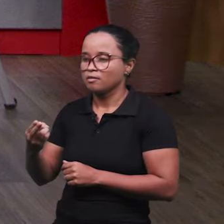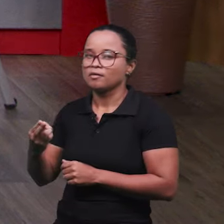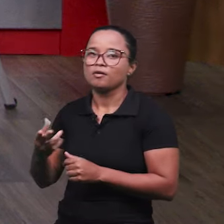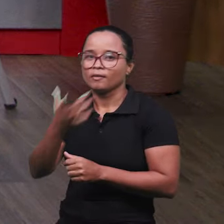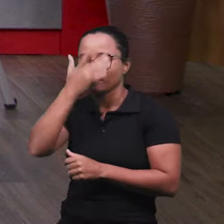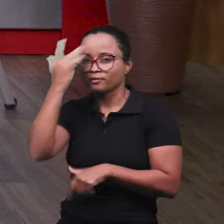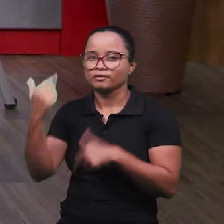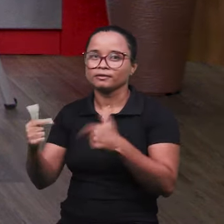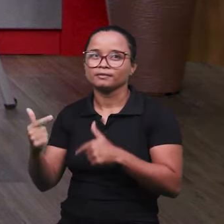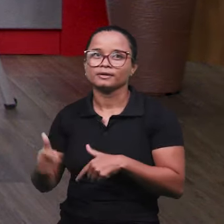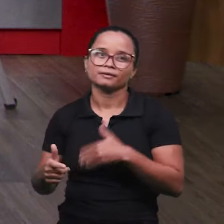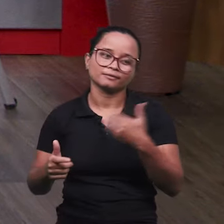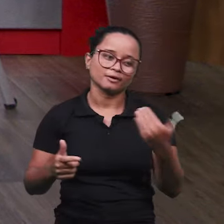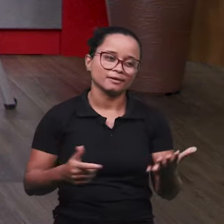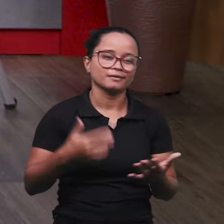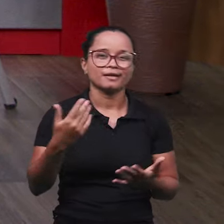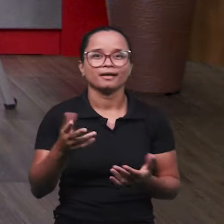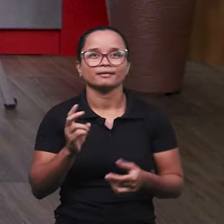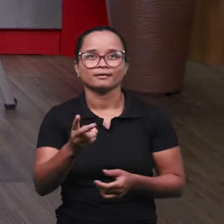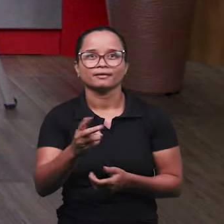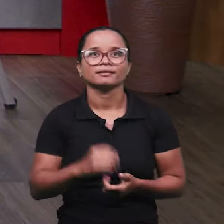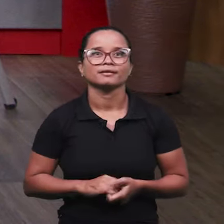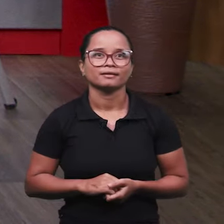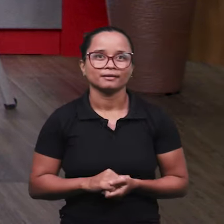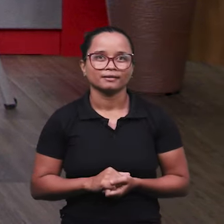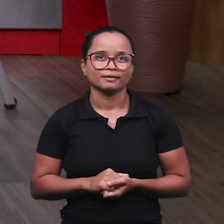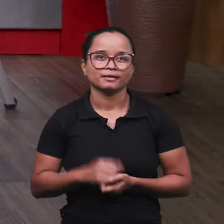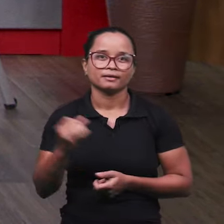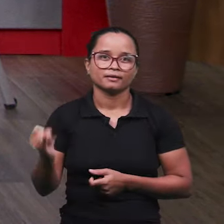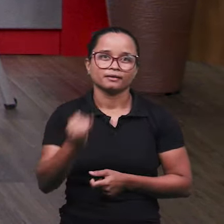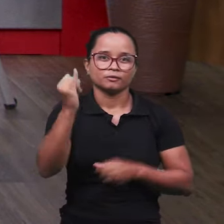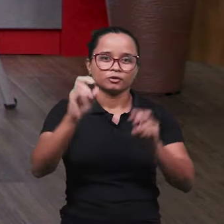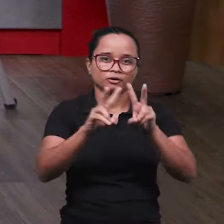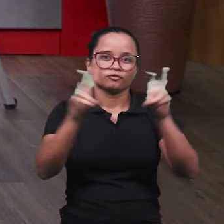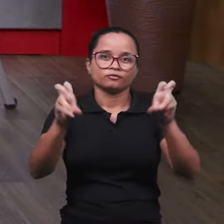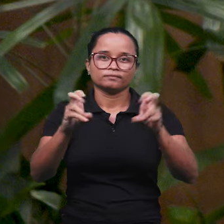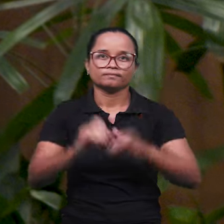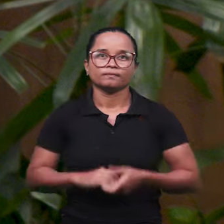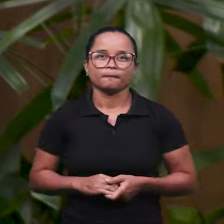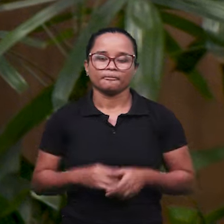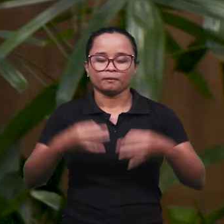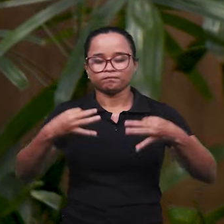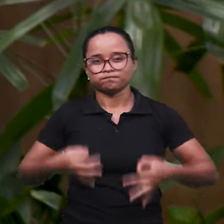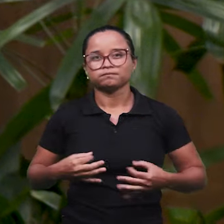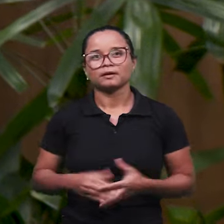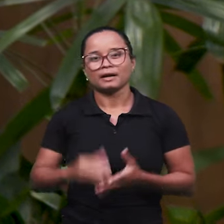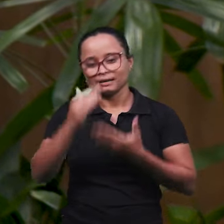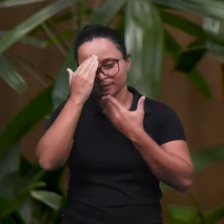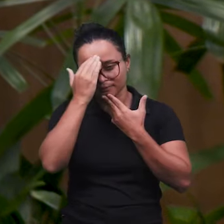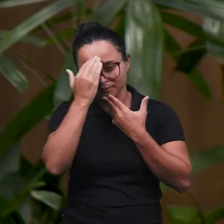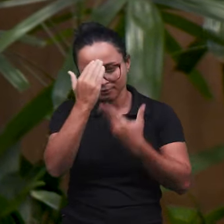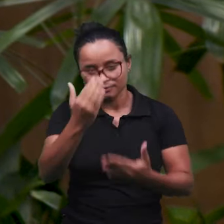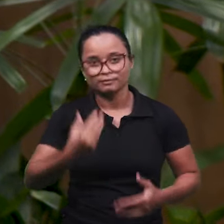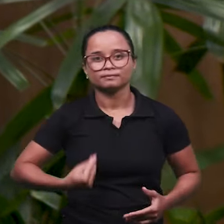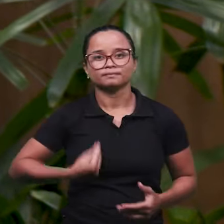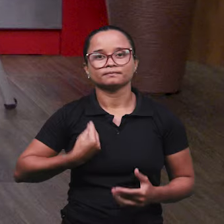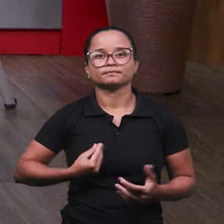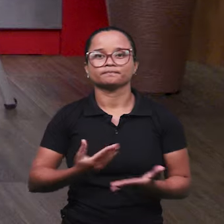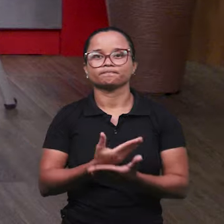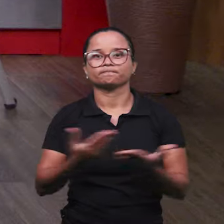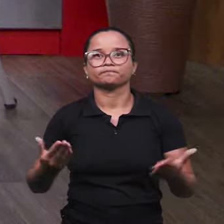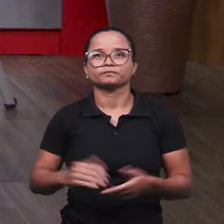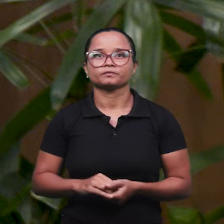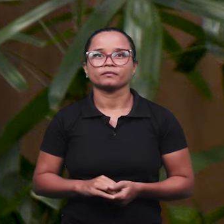quem está lá do outro lado é uma coisa ou outra. Então, esse assunto é muito importante. Perfeito. Agradecemos, então, a presença dos